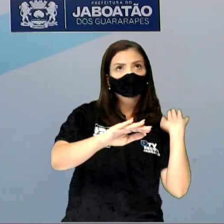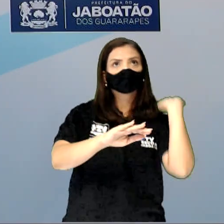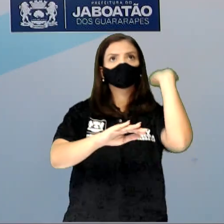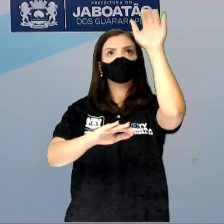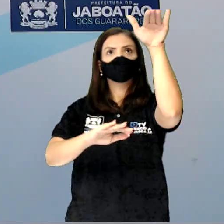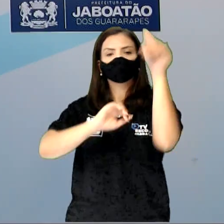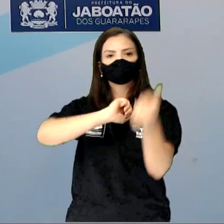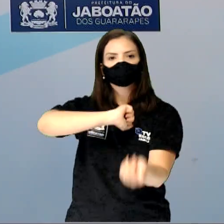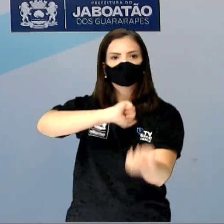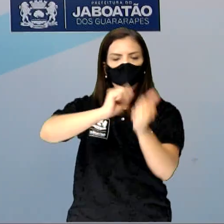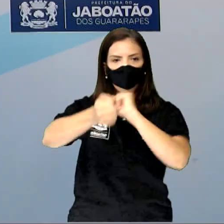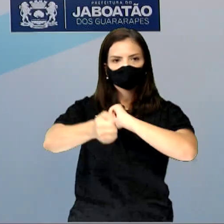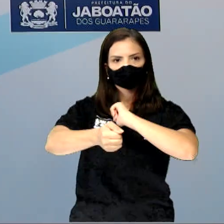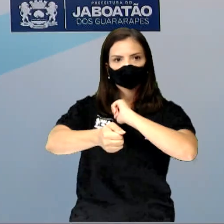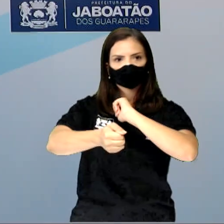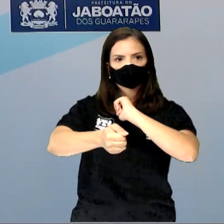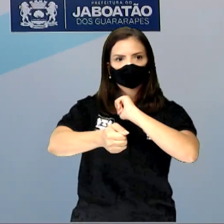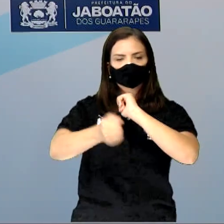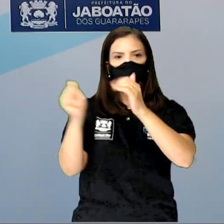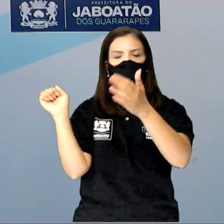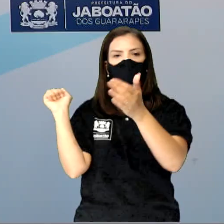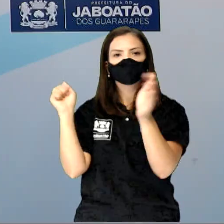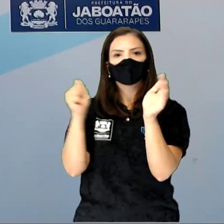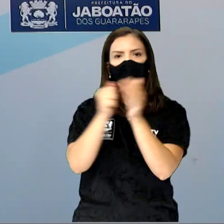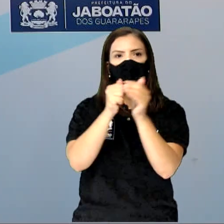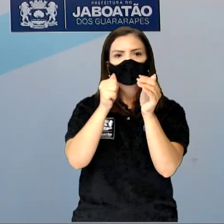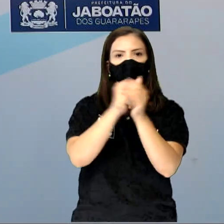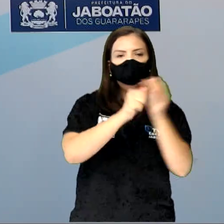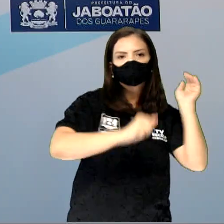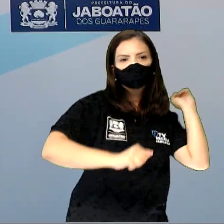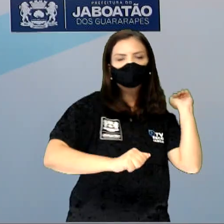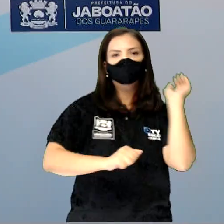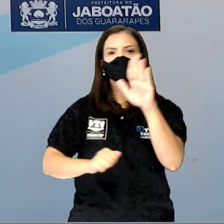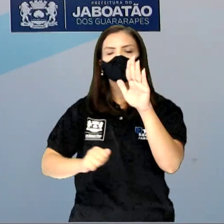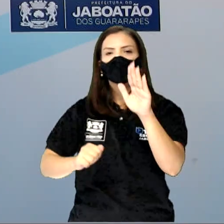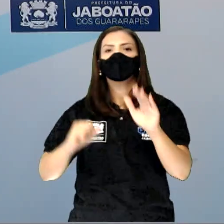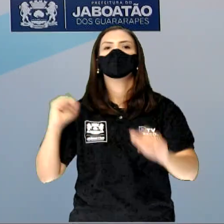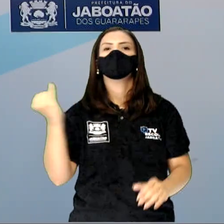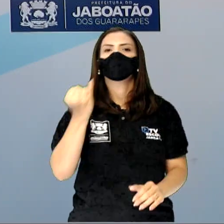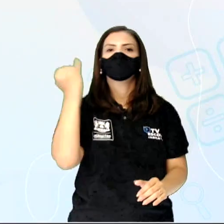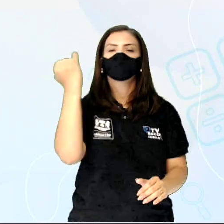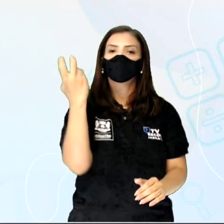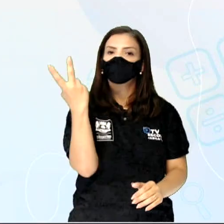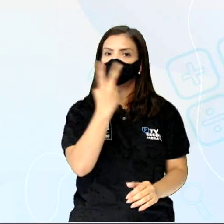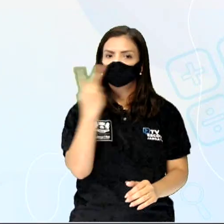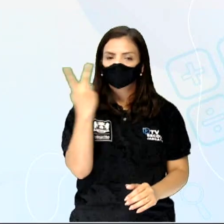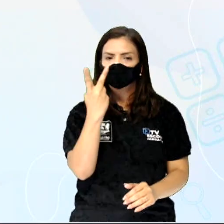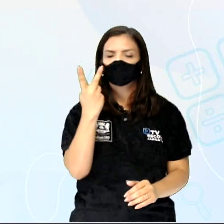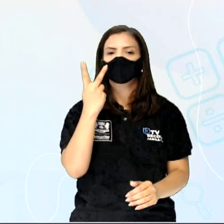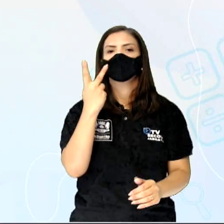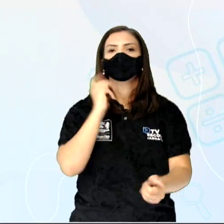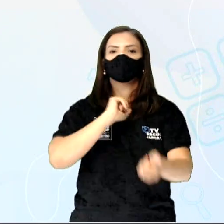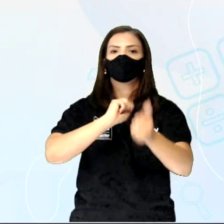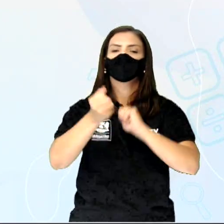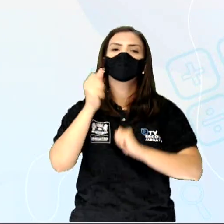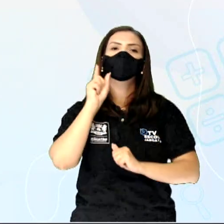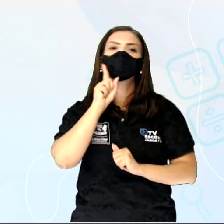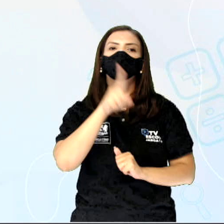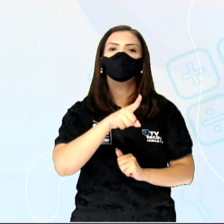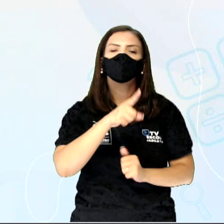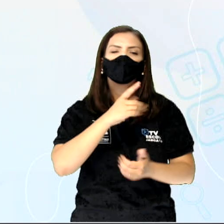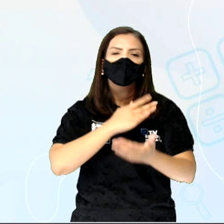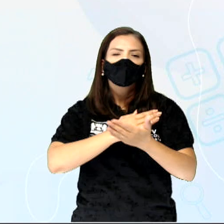esportes muito importantes para os americanos, eles começaram, em vez de bater as mãos,